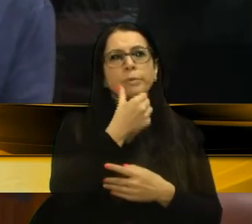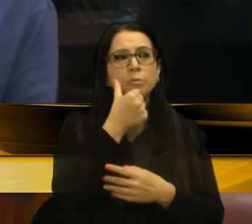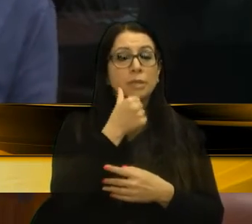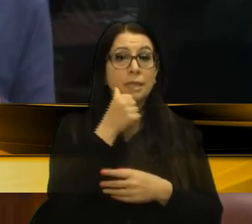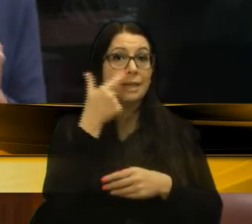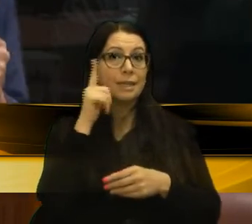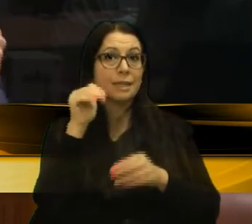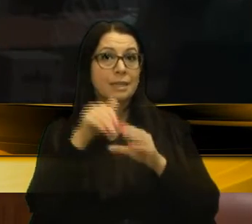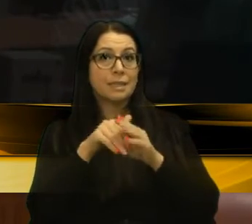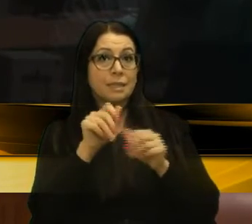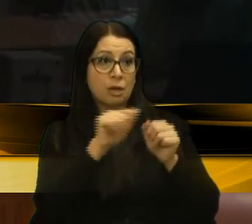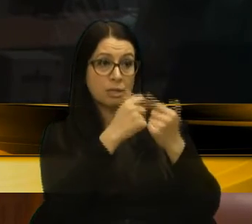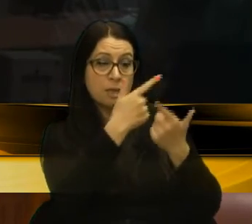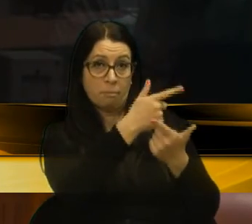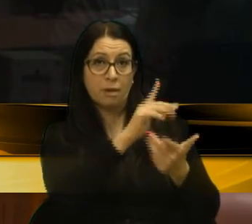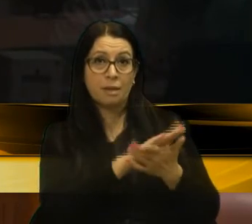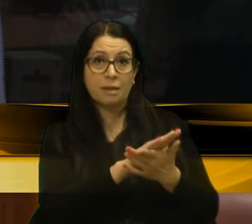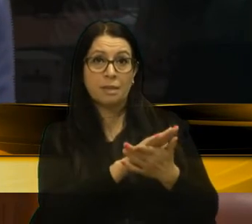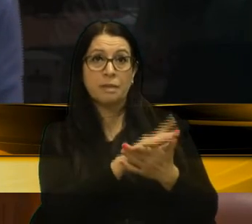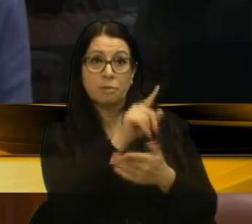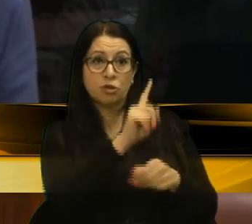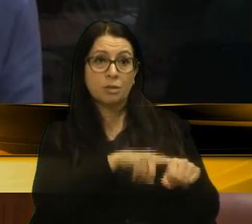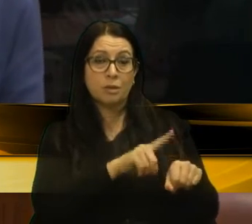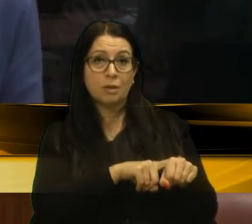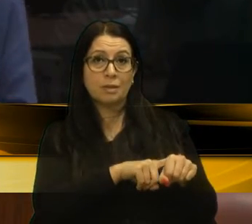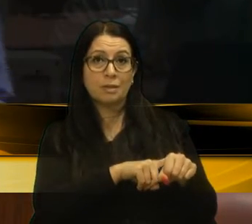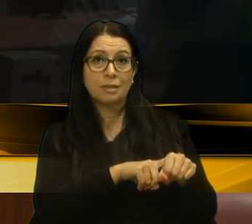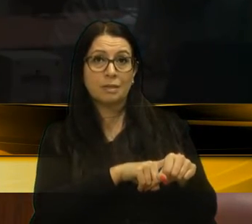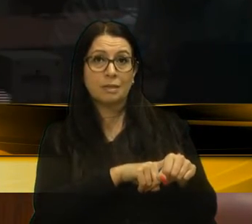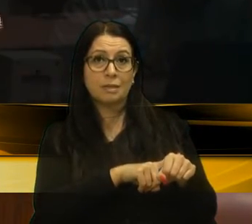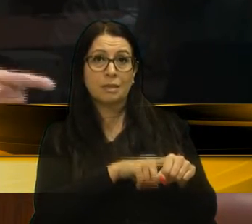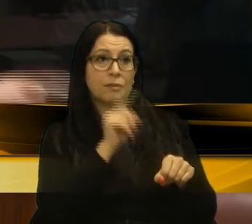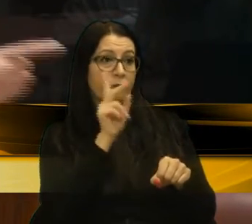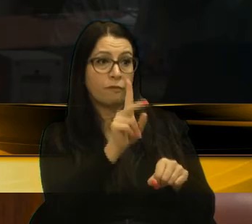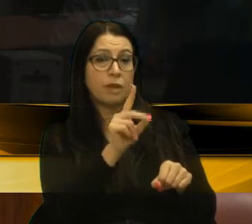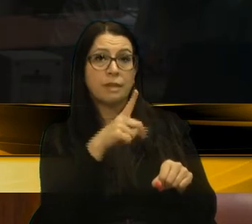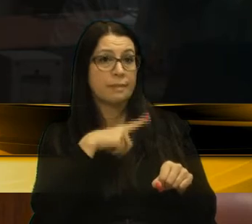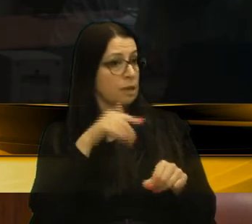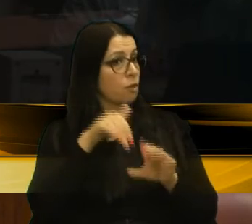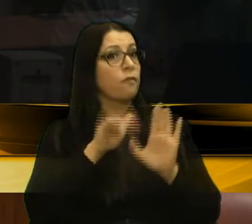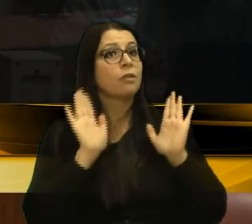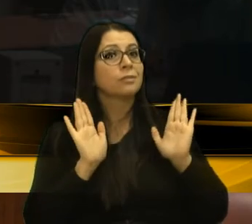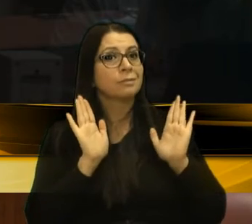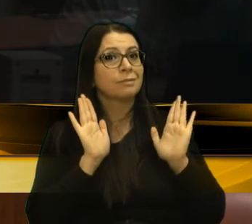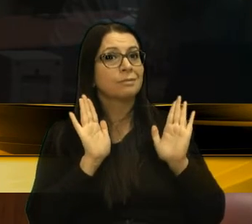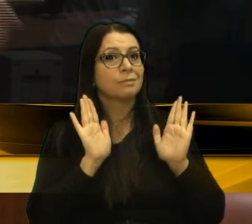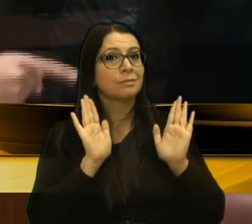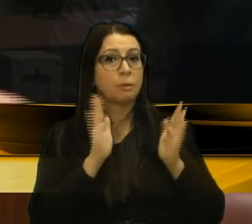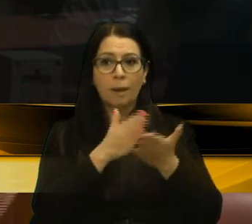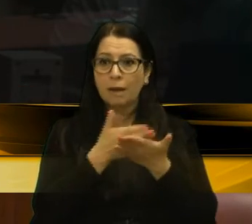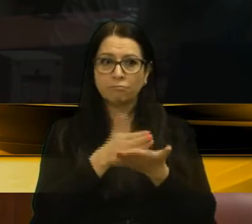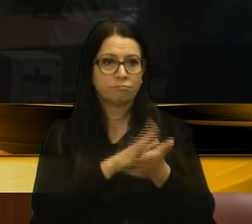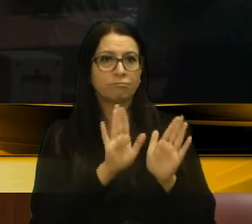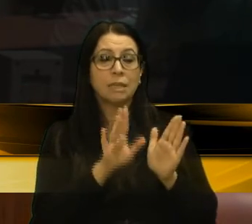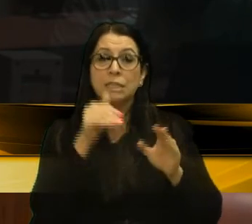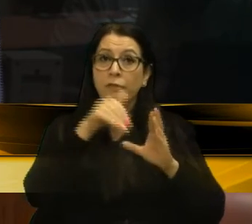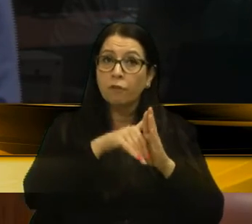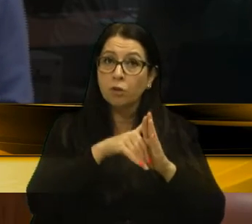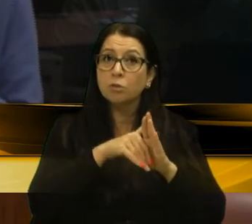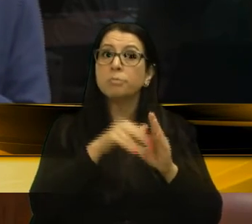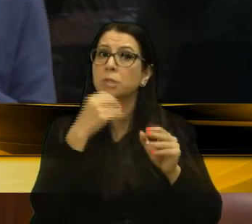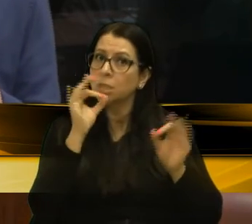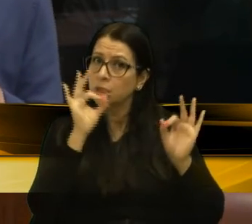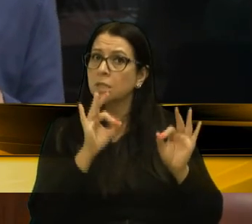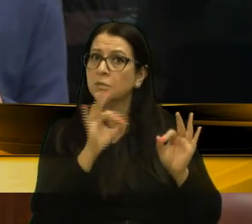elegeu, estão na Assembleia, mas vai chegar na hora da onça beber água, vão ter que ter um voto. E esse voto tem que ser disputado.